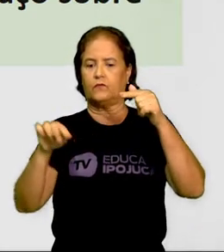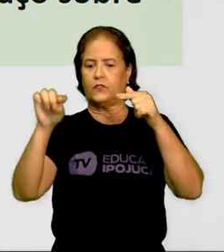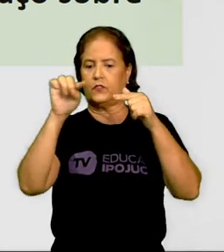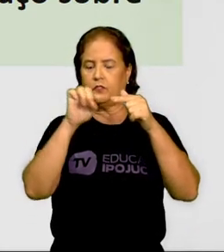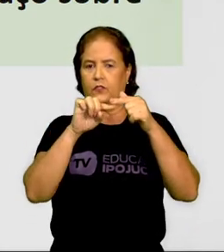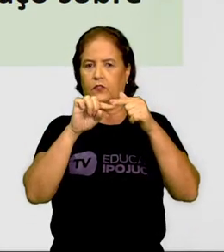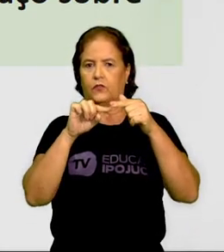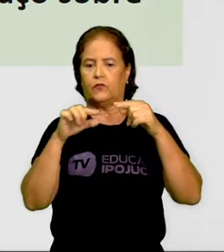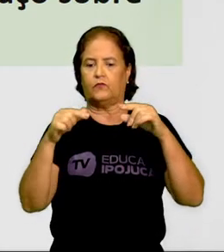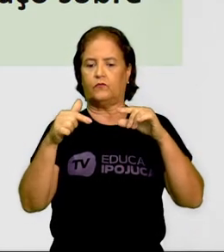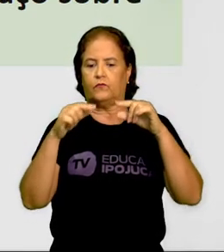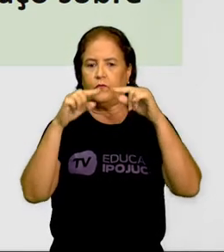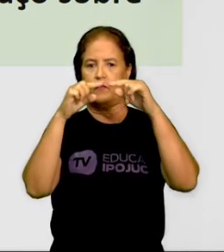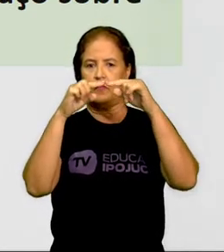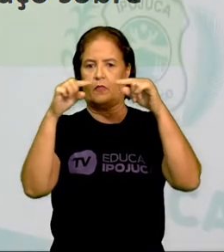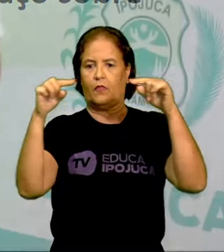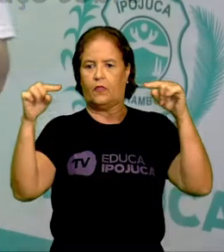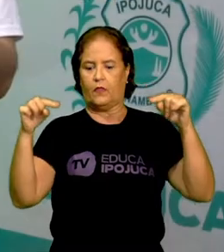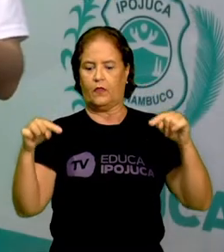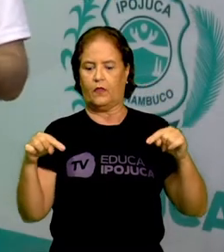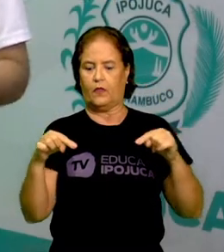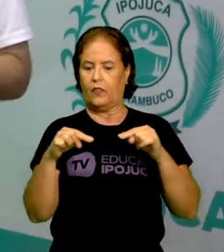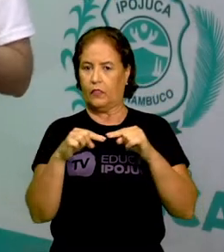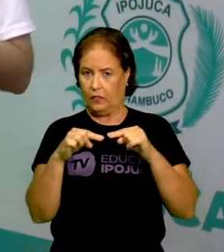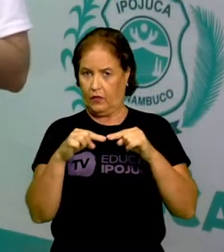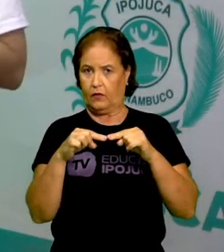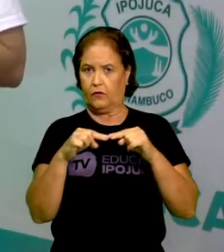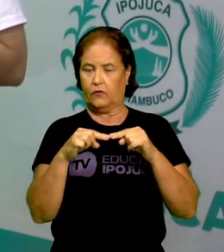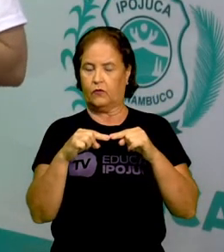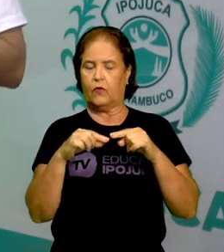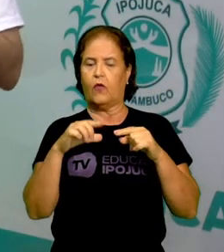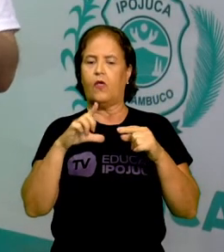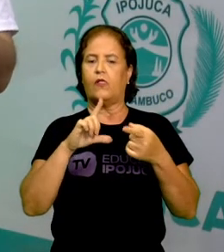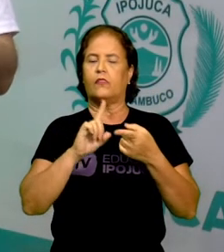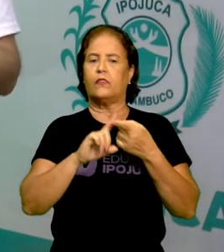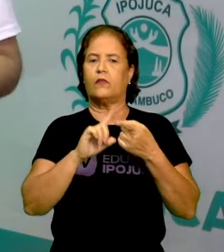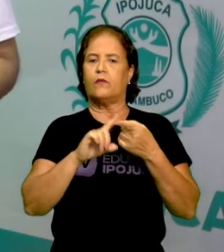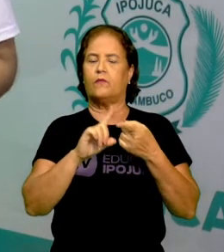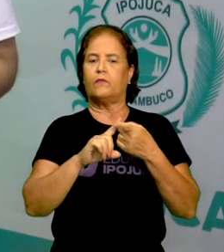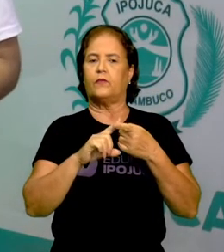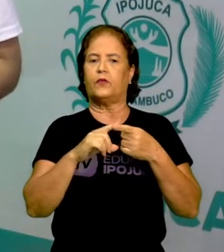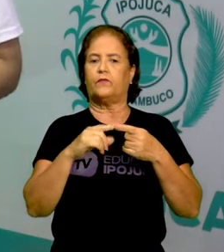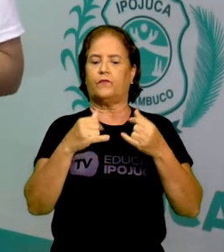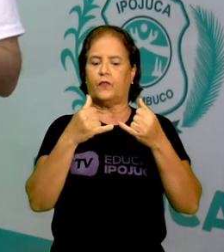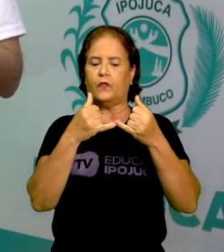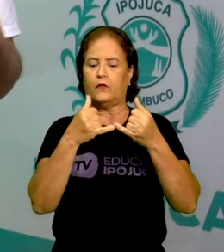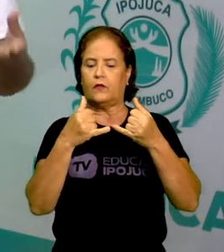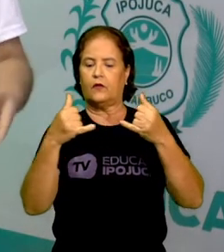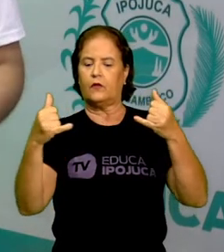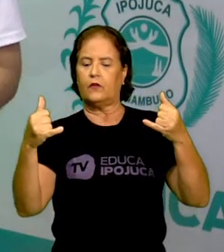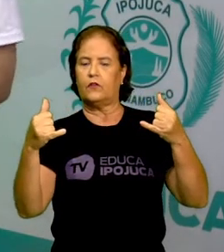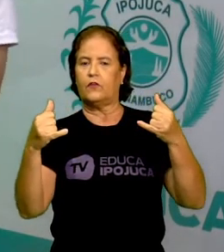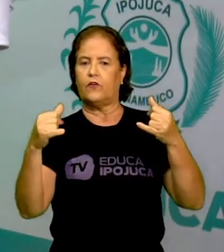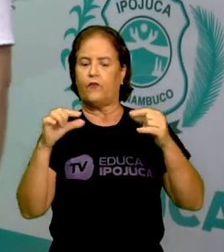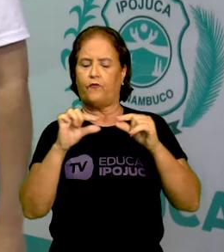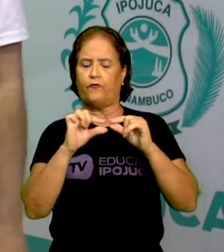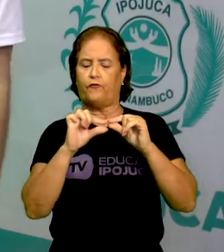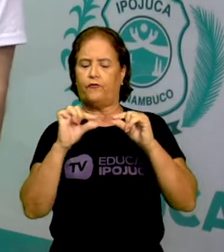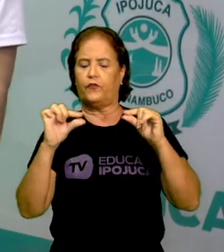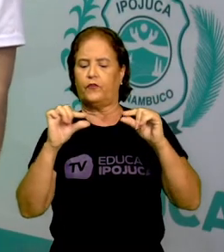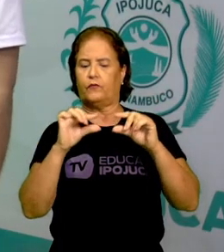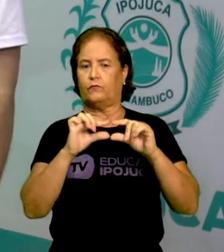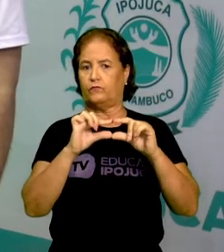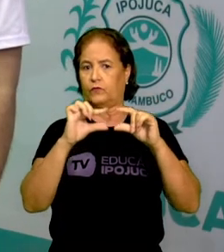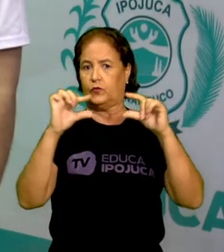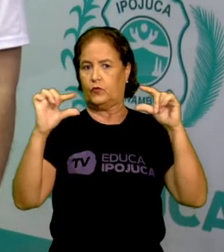diversidade também de linhas. Linhas grossas, linhas finas, linhas coloridas, vários tipos de linhas